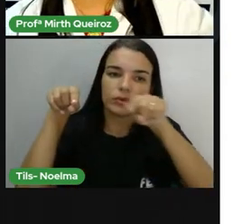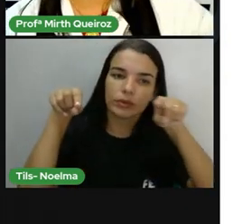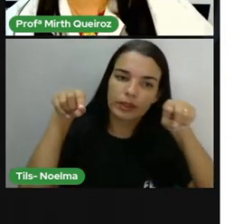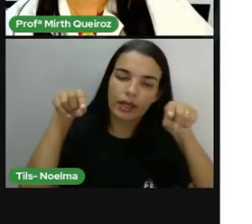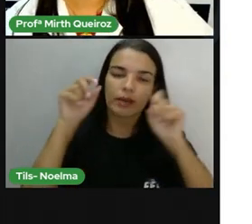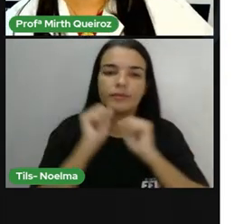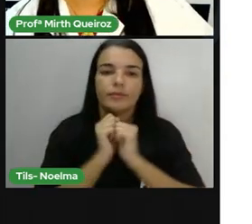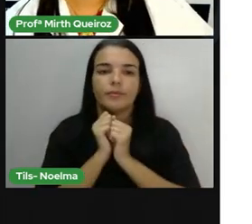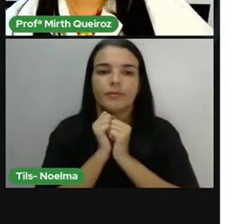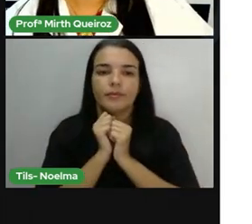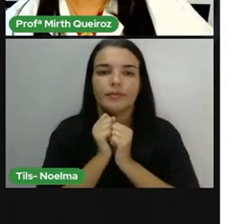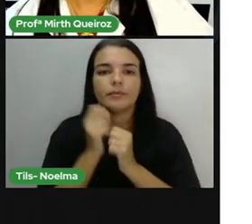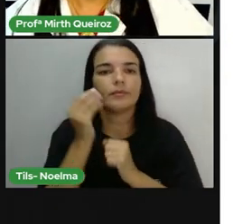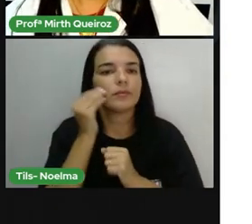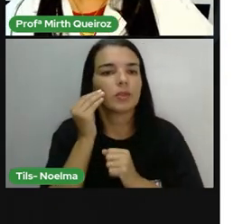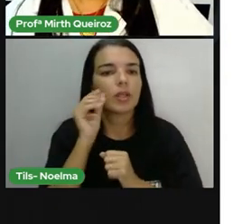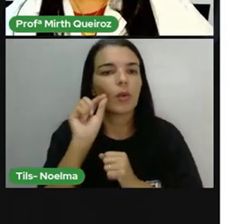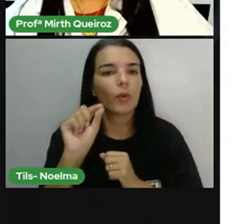gráfico que a gente construiu.